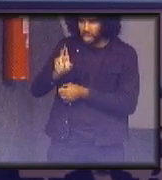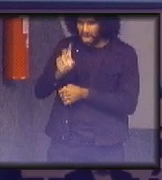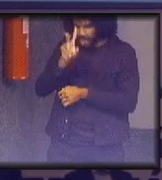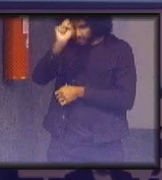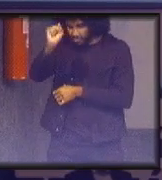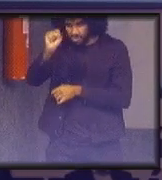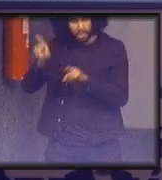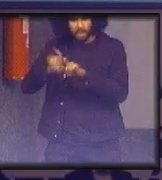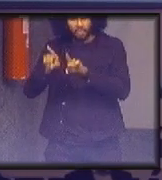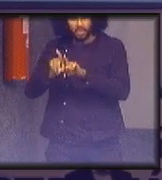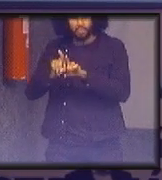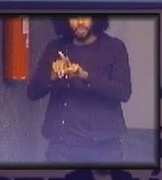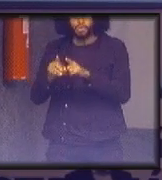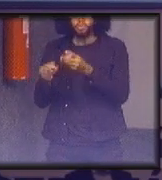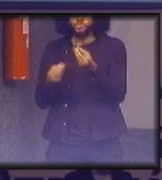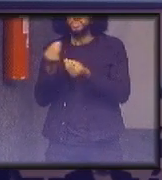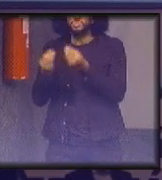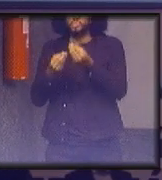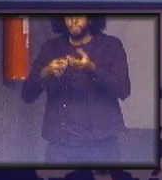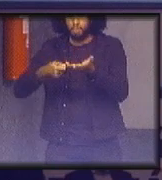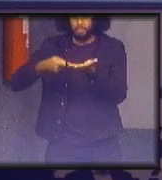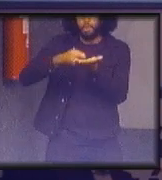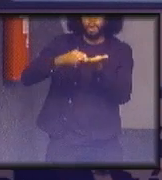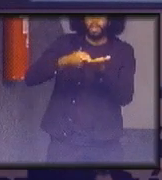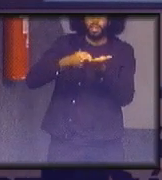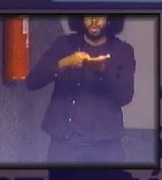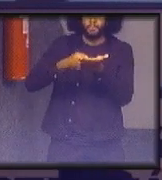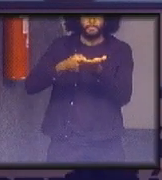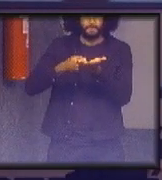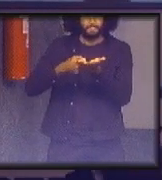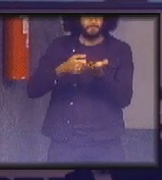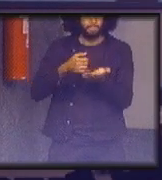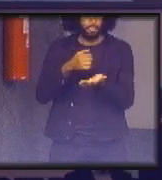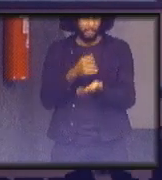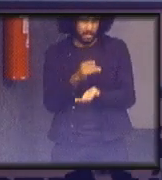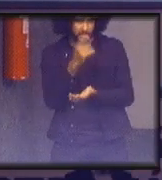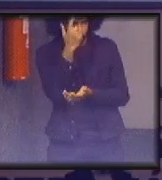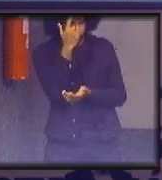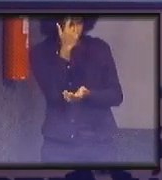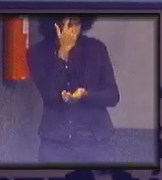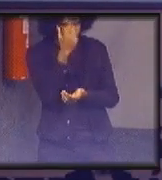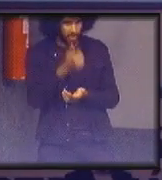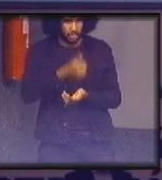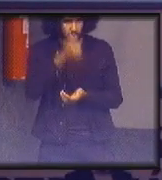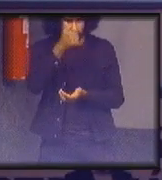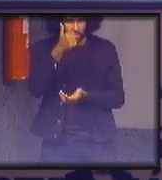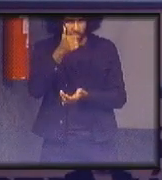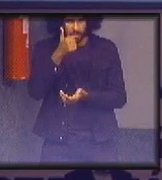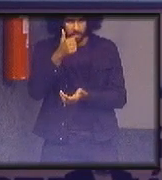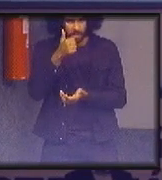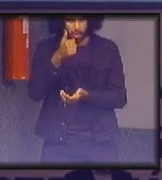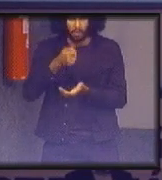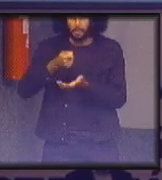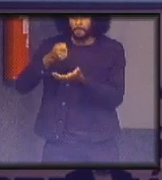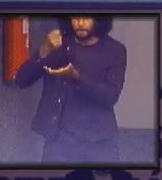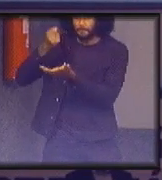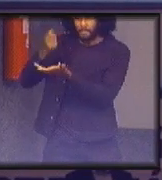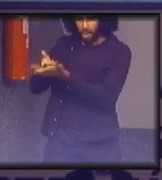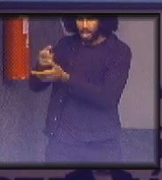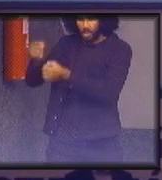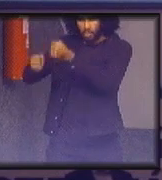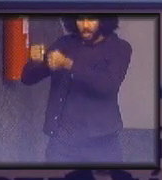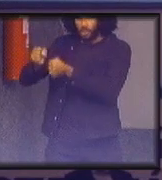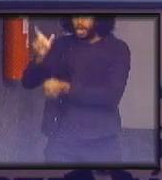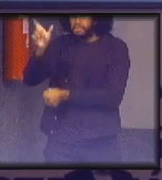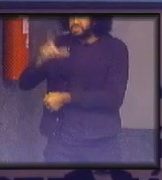carregamento ou seja quando você começa a considerar que os primeiros que vão comprar esses carros são as